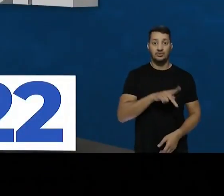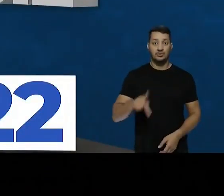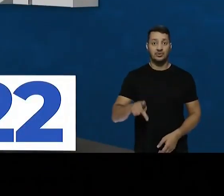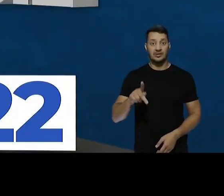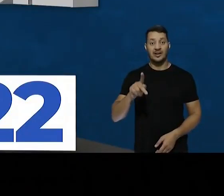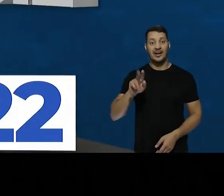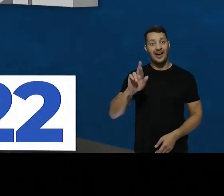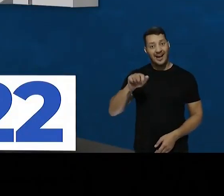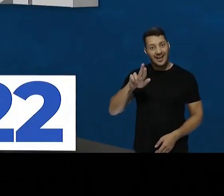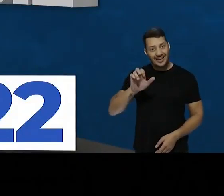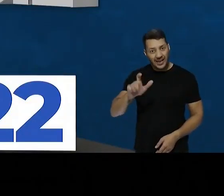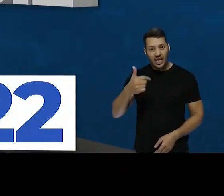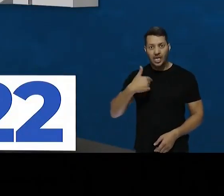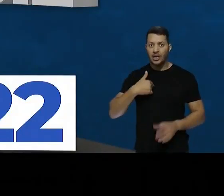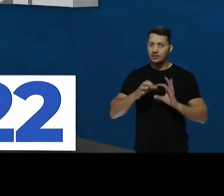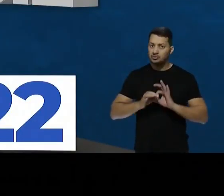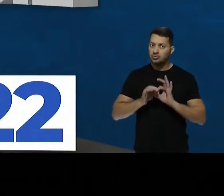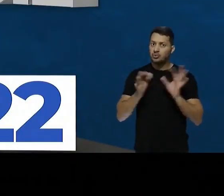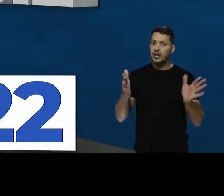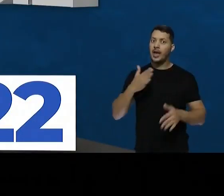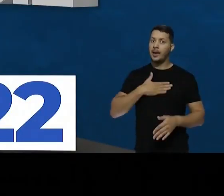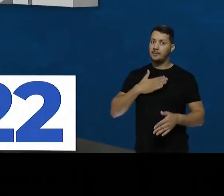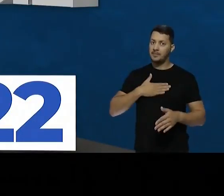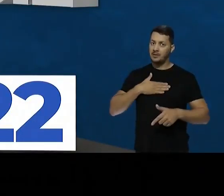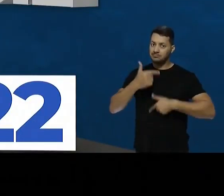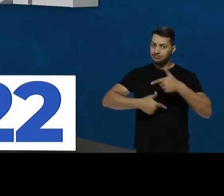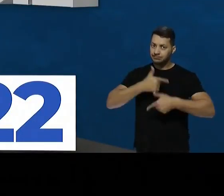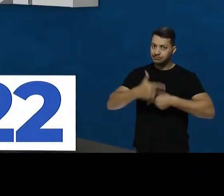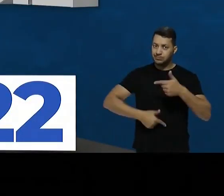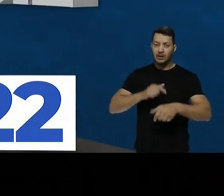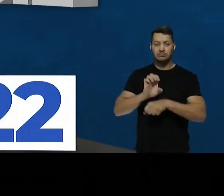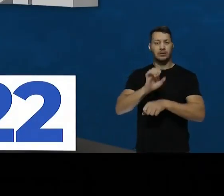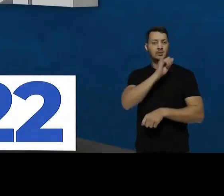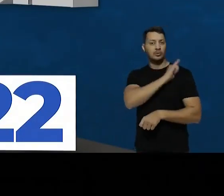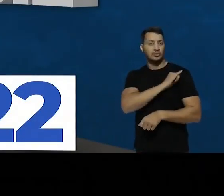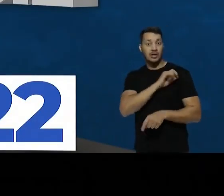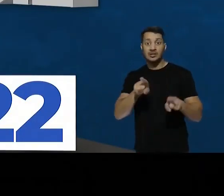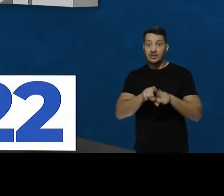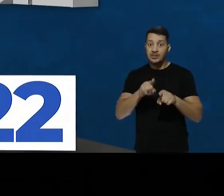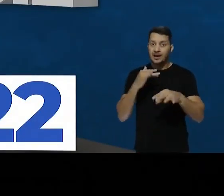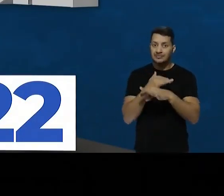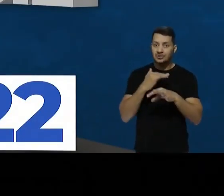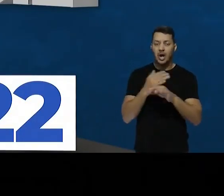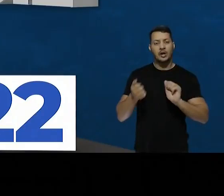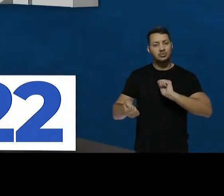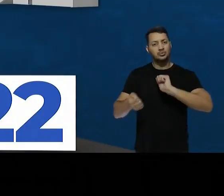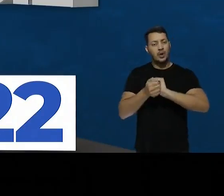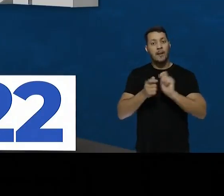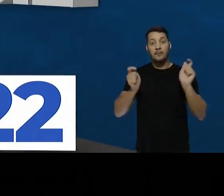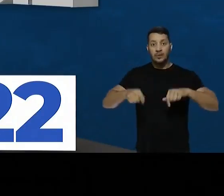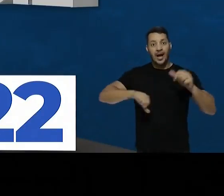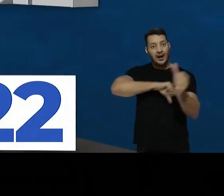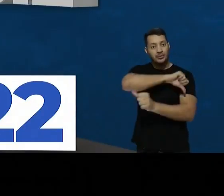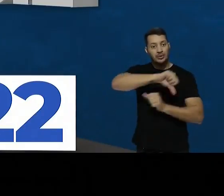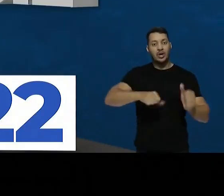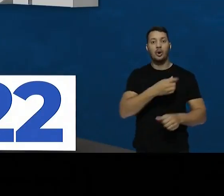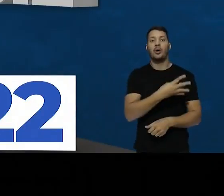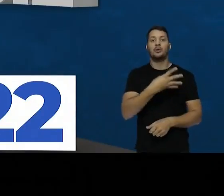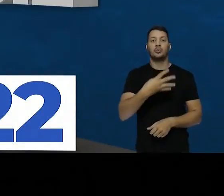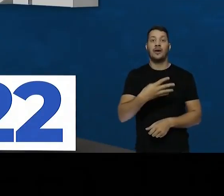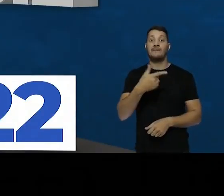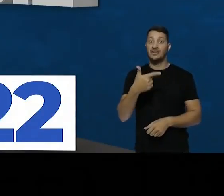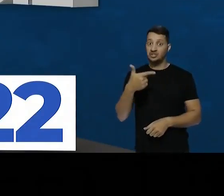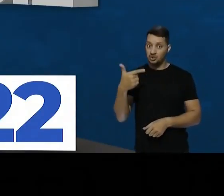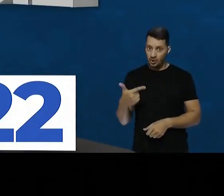Professora Raquel Stasiak, estou disposta a fazer a minha parte pelo nosso Estado e pela nossa cidade. Juntos podemos